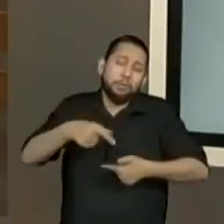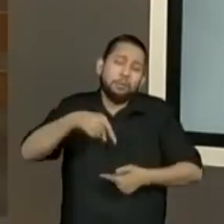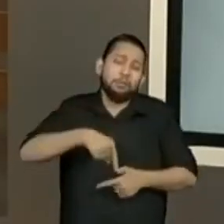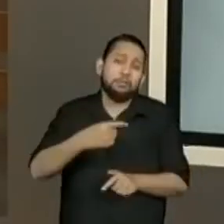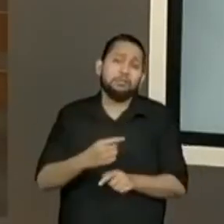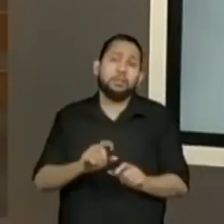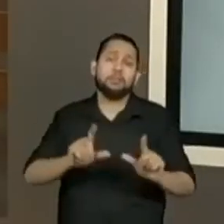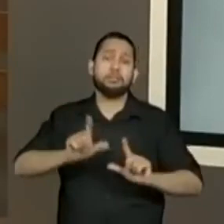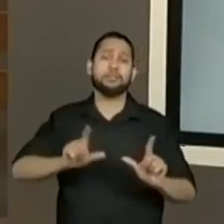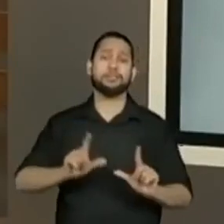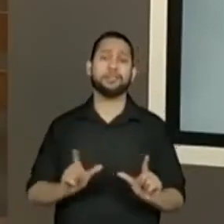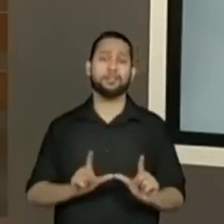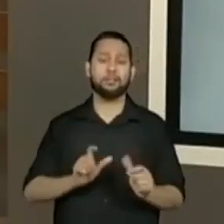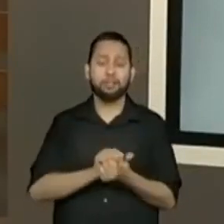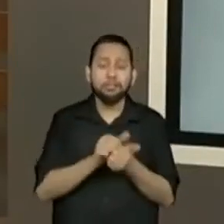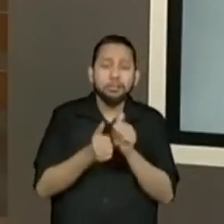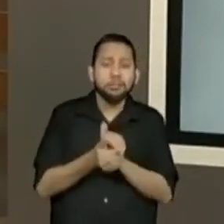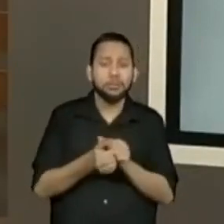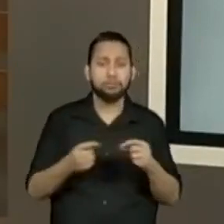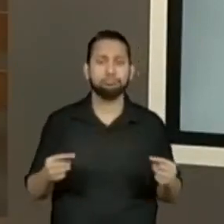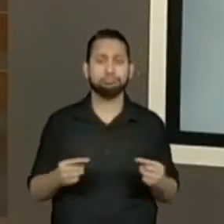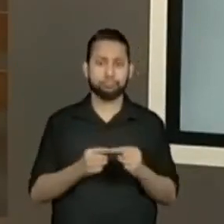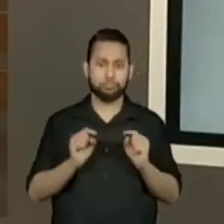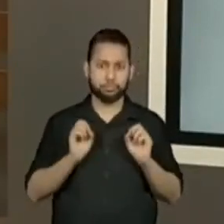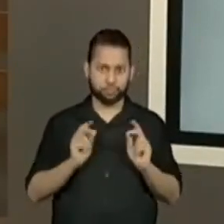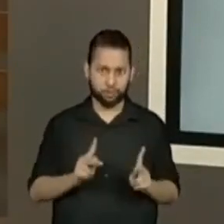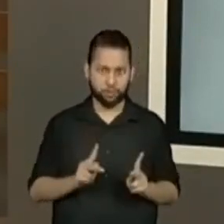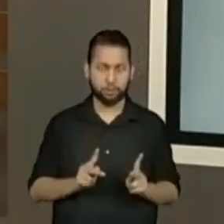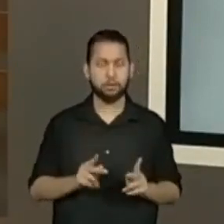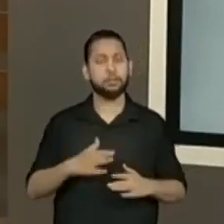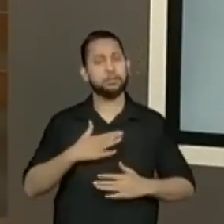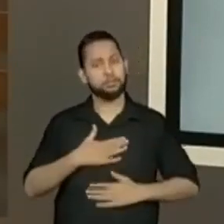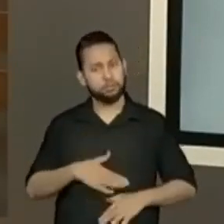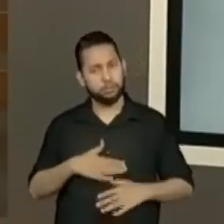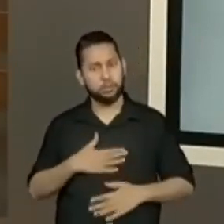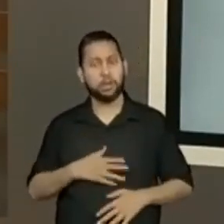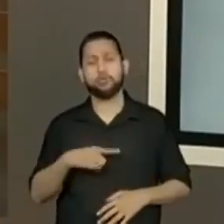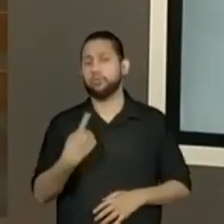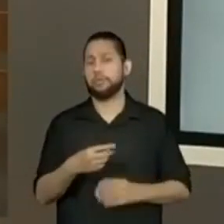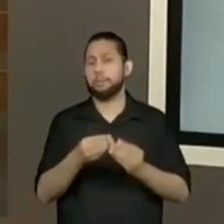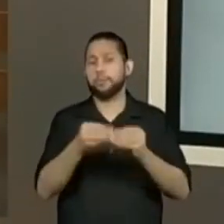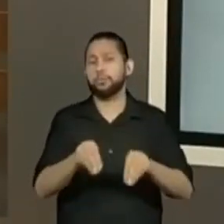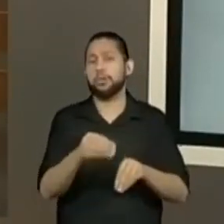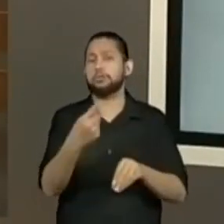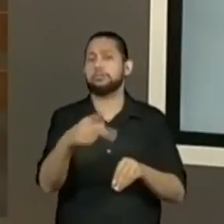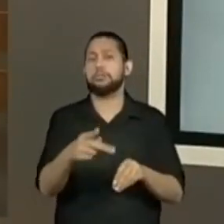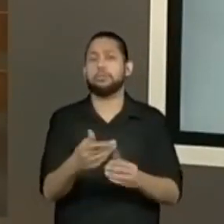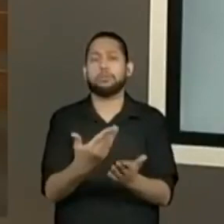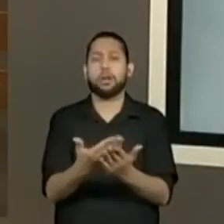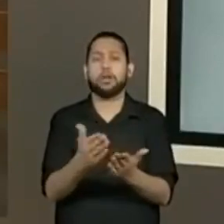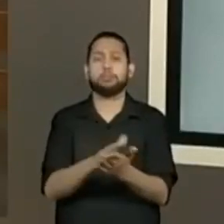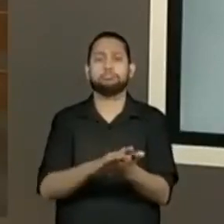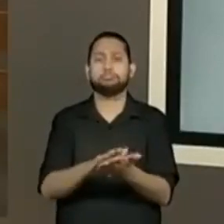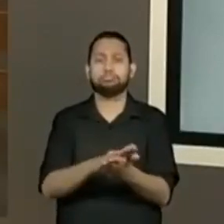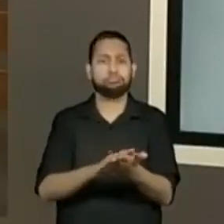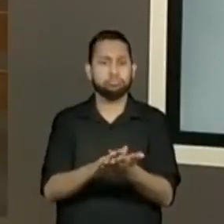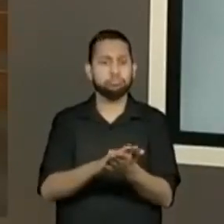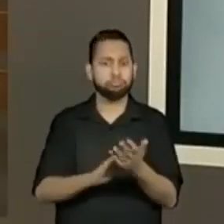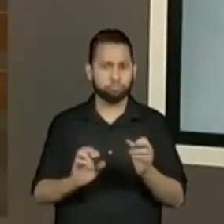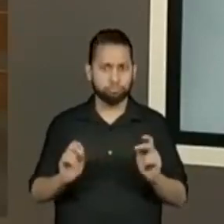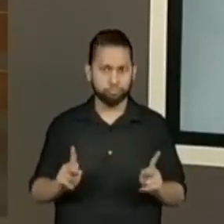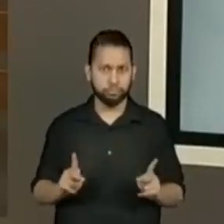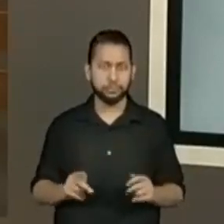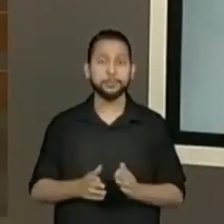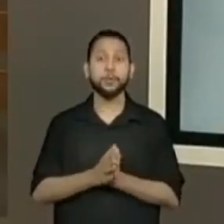da aula aqui, pelo centro de mídias. Mas fiquem tranquilos que não vai comprometer a essência do trabalho. Tudo bem?